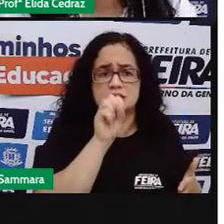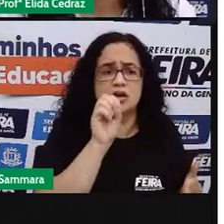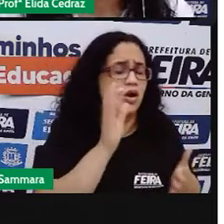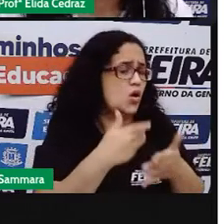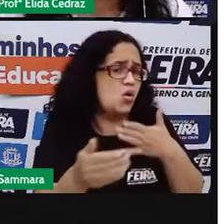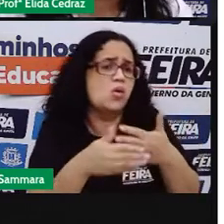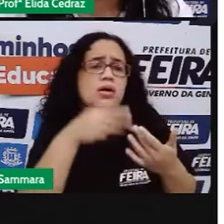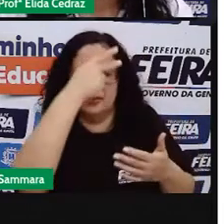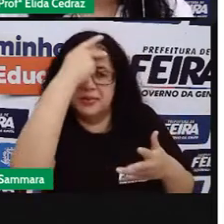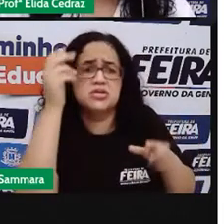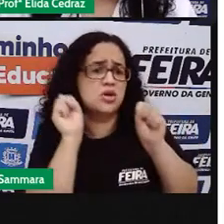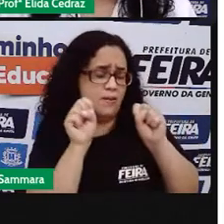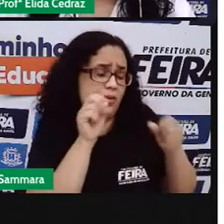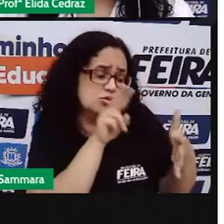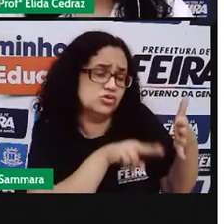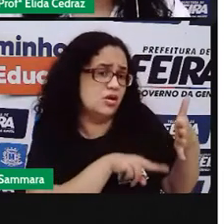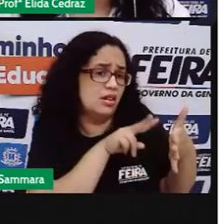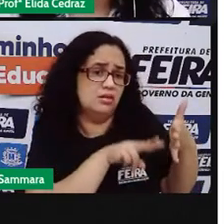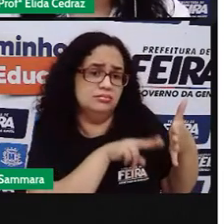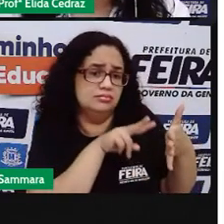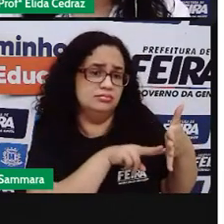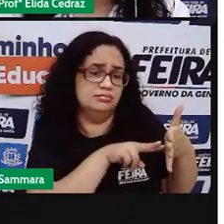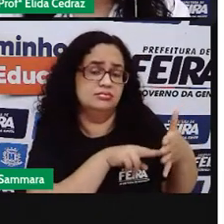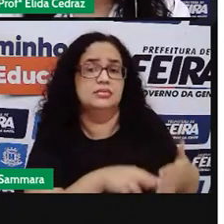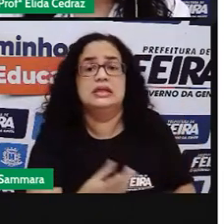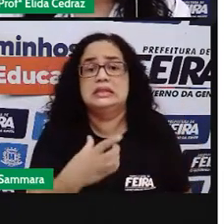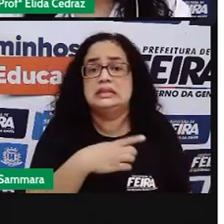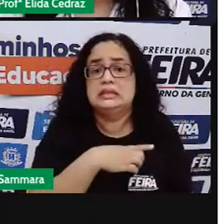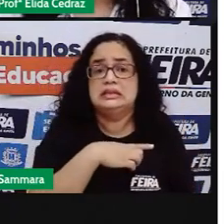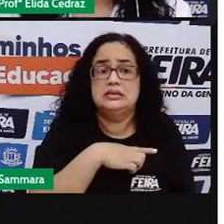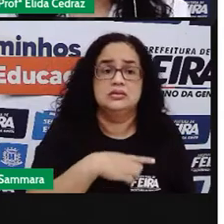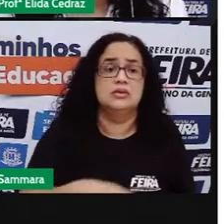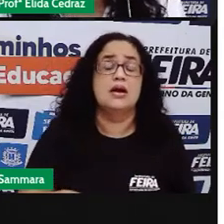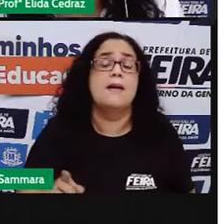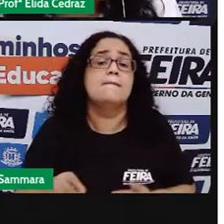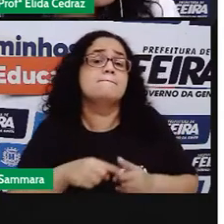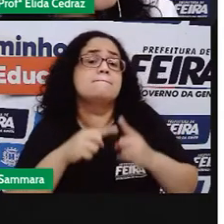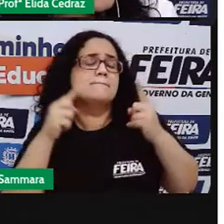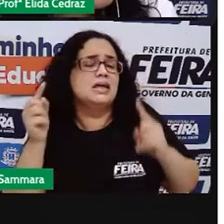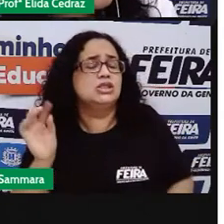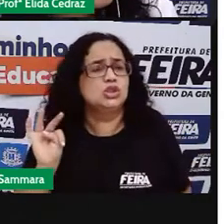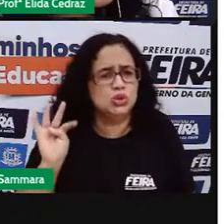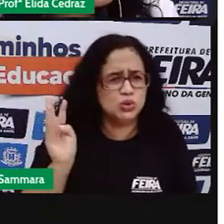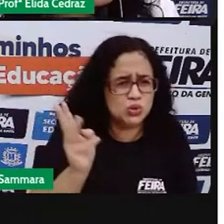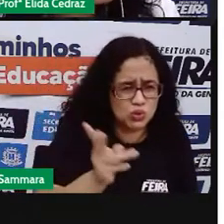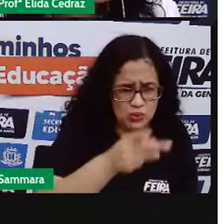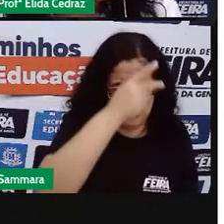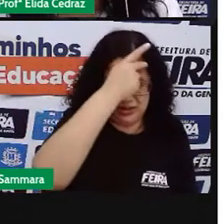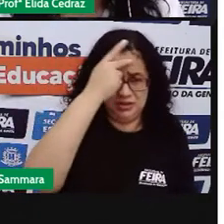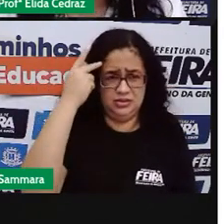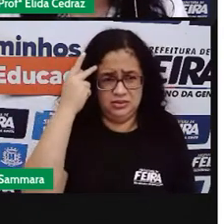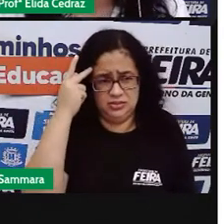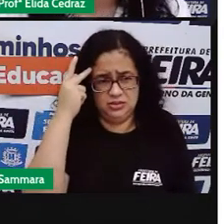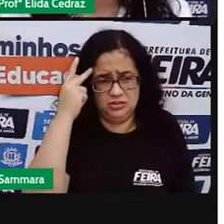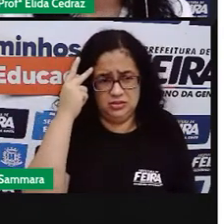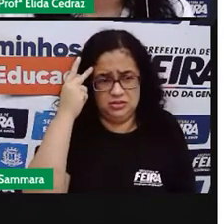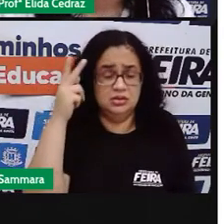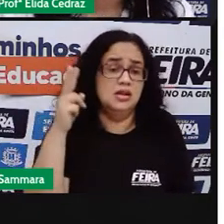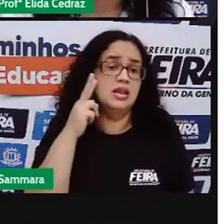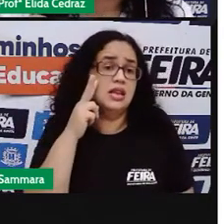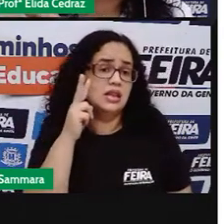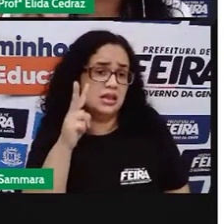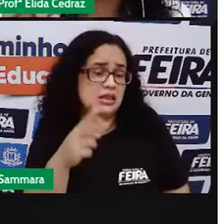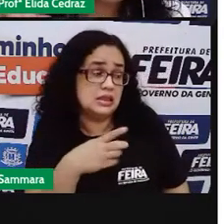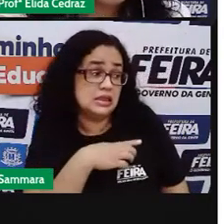Qualquer pessoa lê. Qualquer pessoa tem acesso. Mas todas as pessoas que